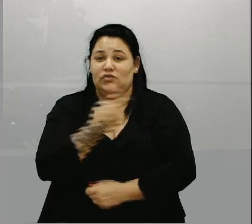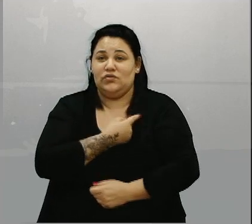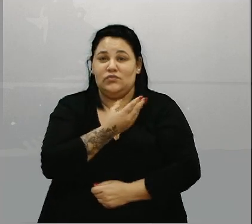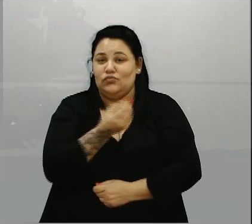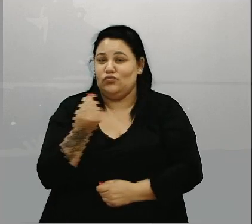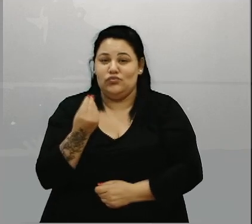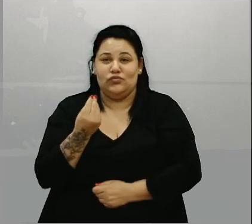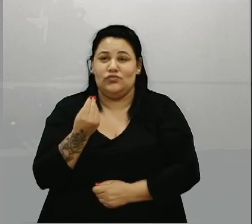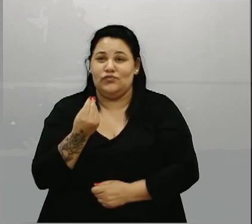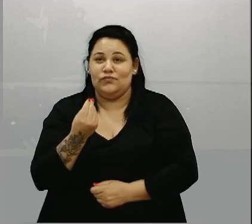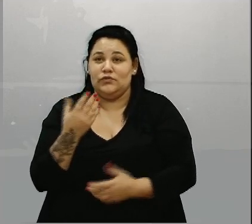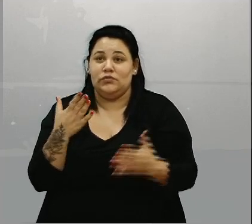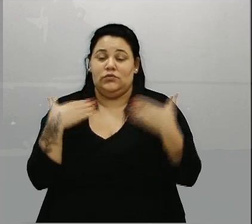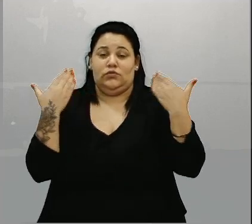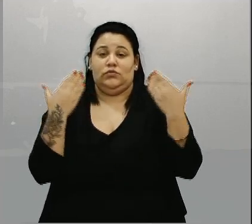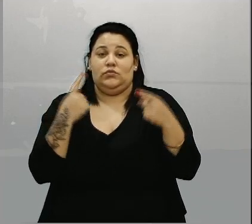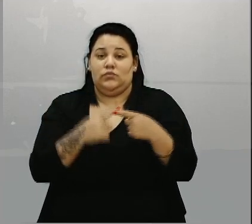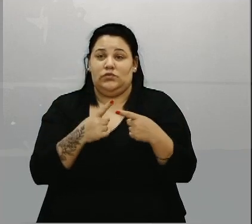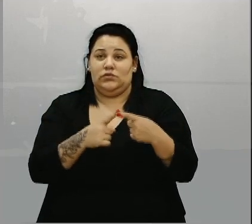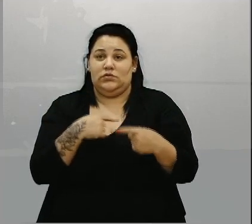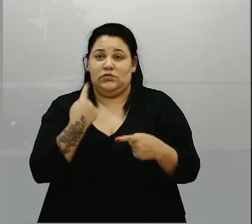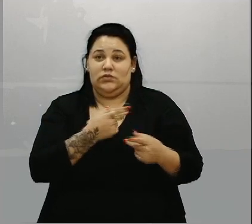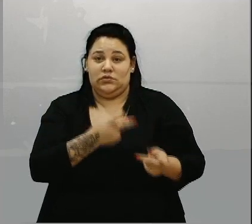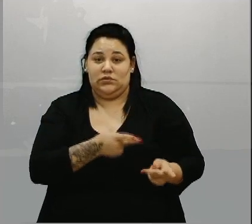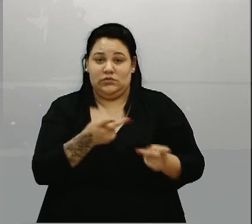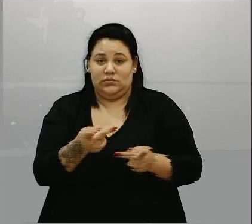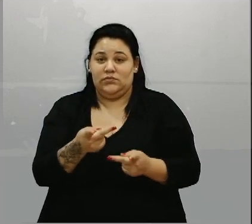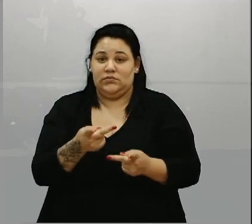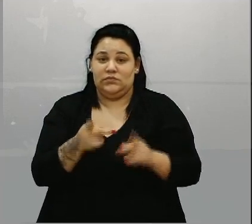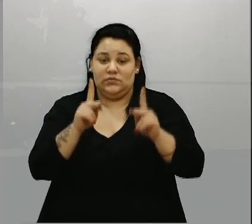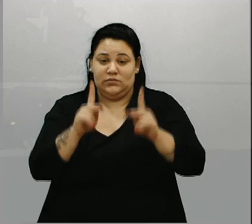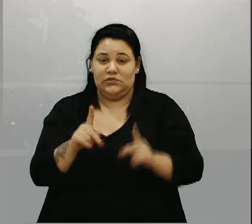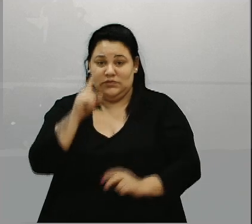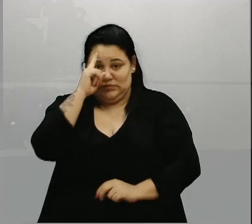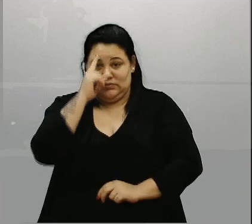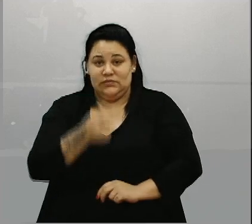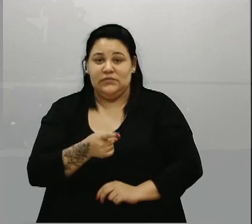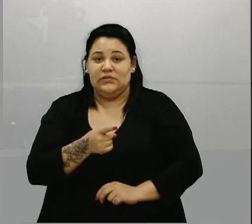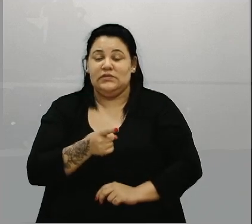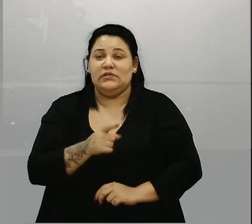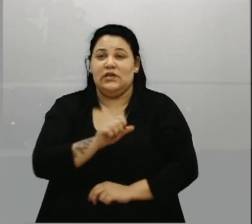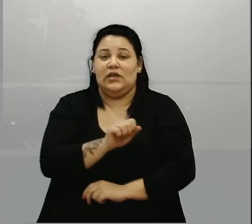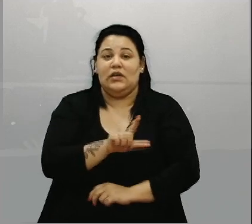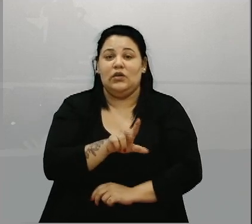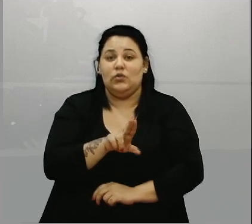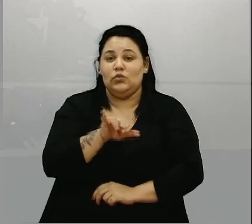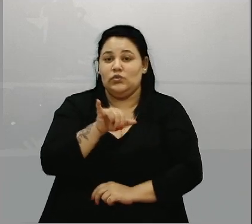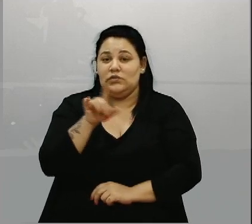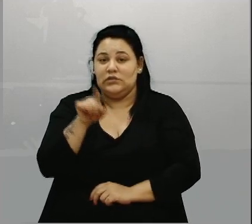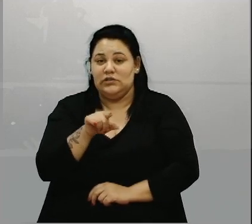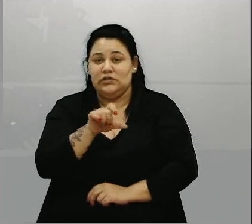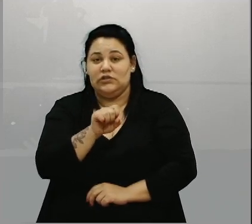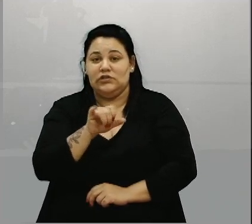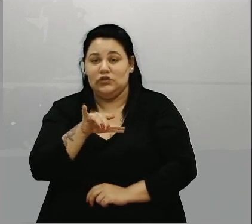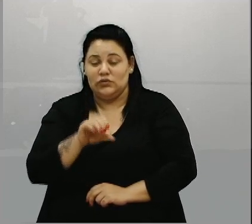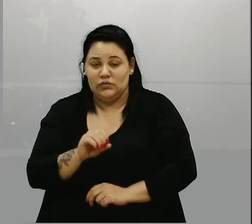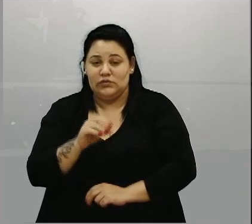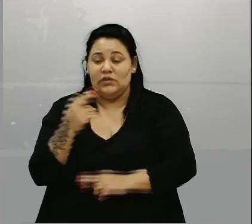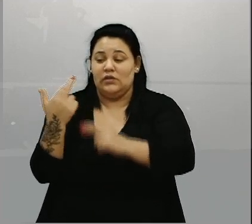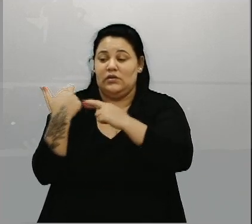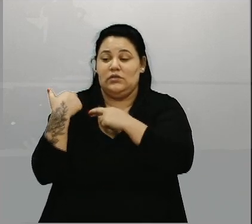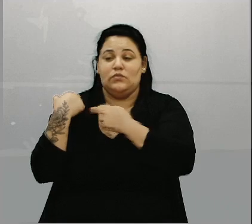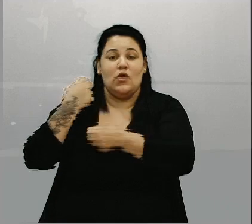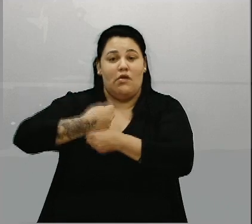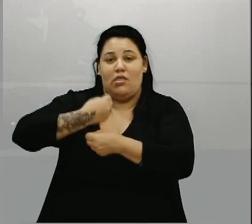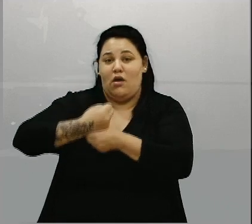aonde nós fomos recebidos aí pela pessoa que comanda aí, que é o Aloysio, que é o responsável aí pela obra. O